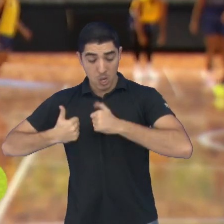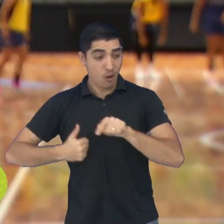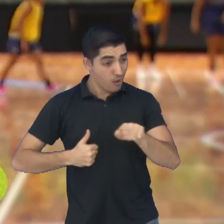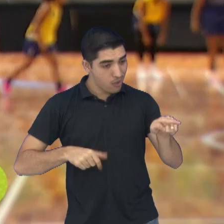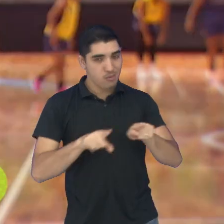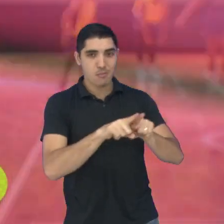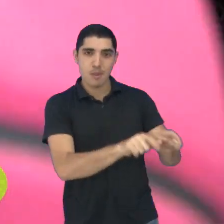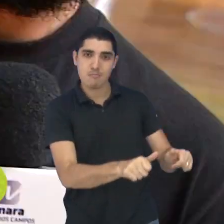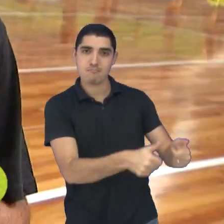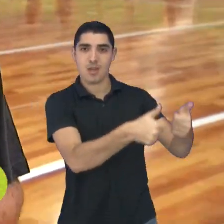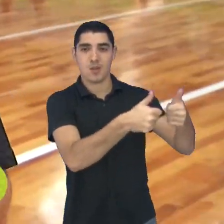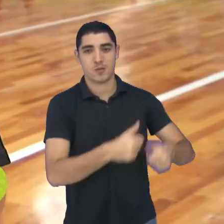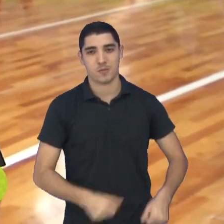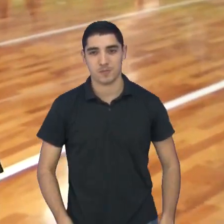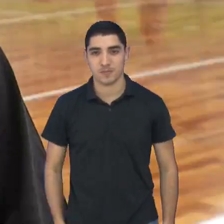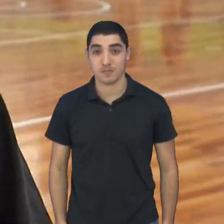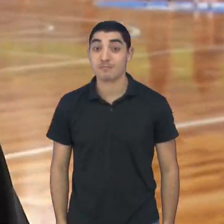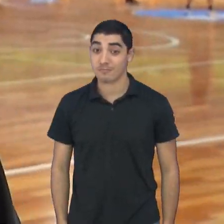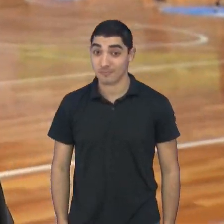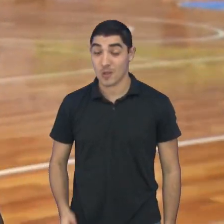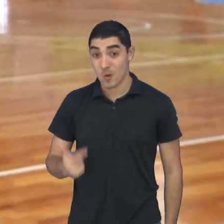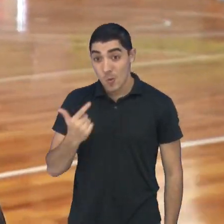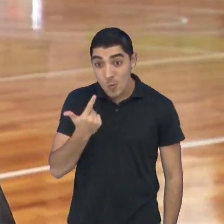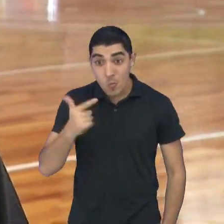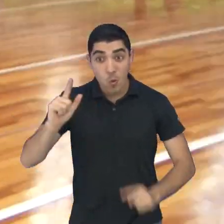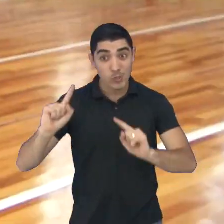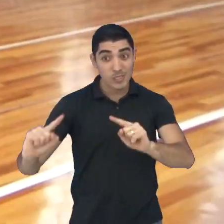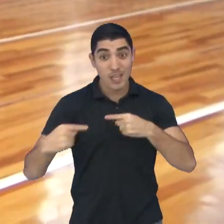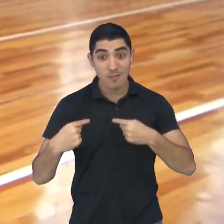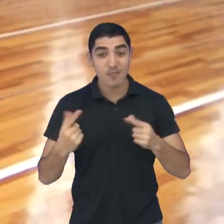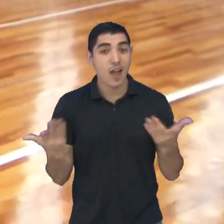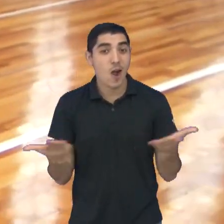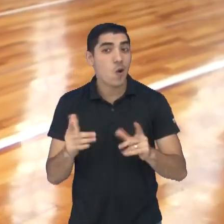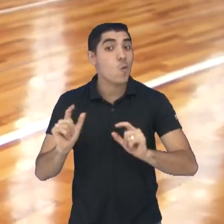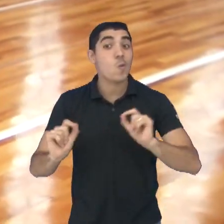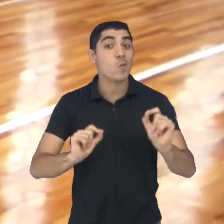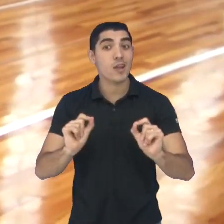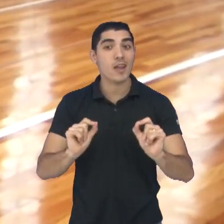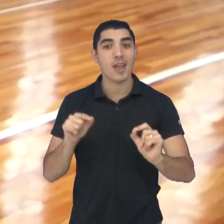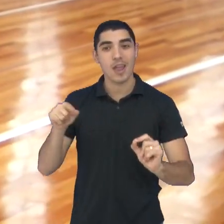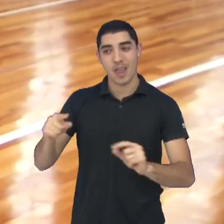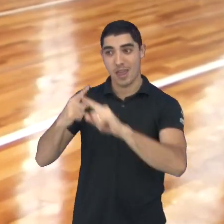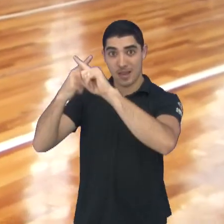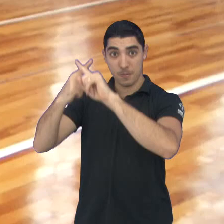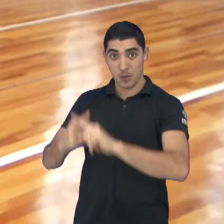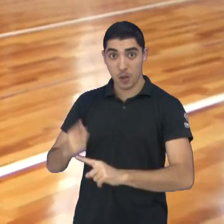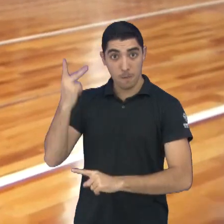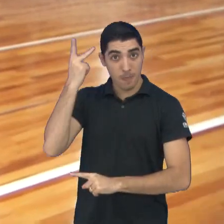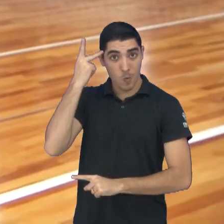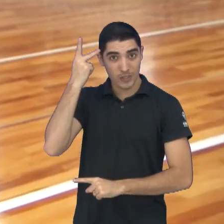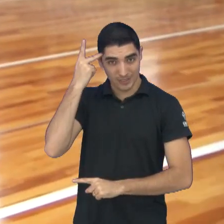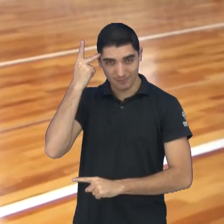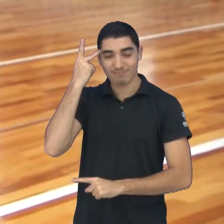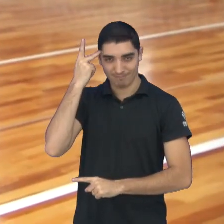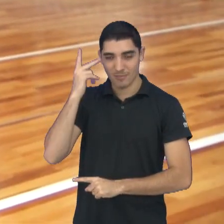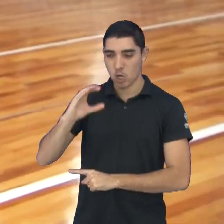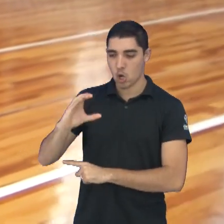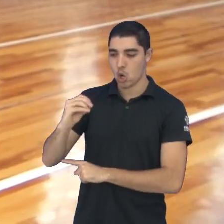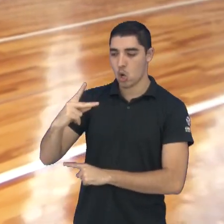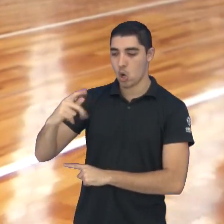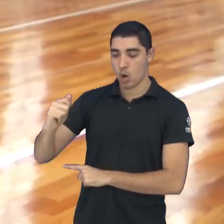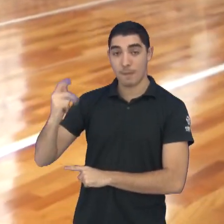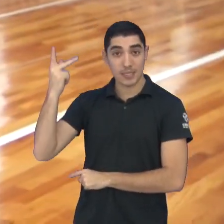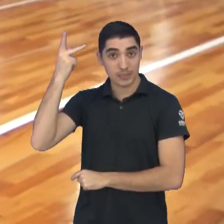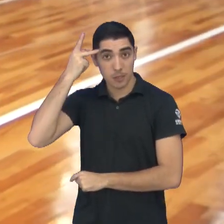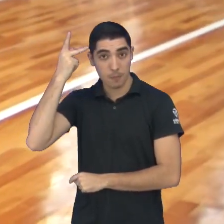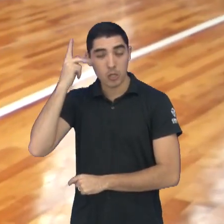que vão subir. O próximo desafio da equipe de base do São José será a Copa São Paulo. Atuais campeãs, o time joseense irá estrear